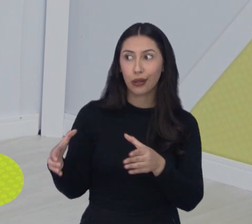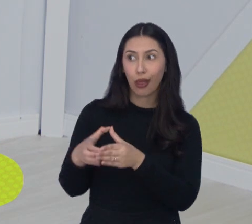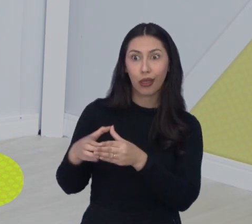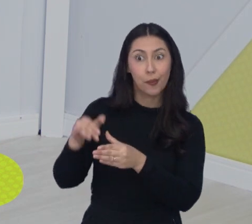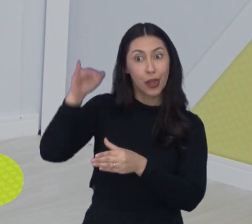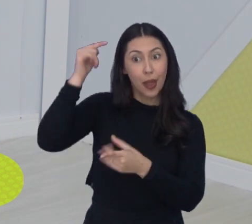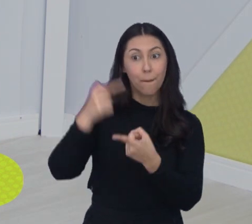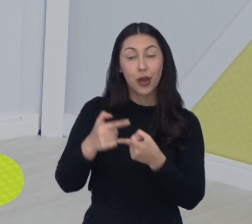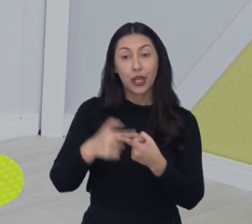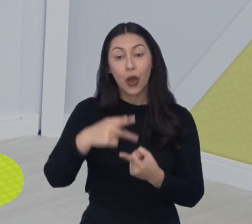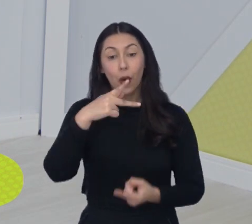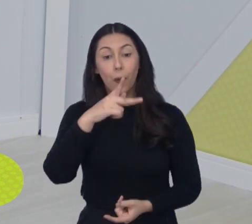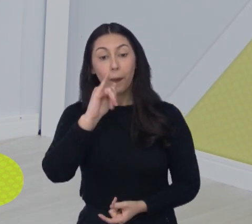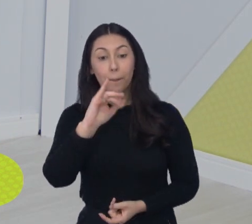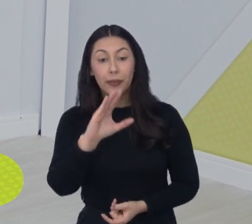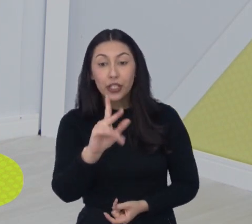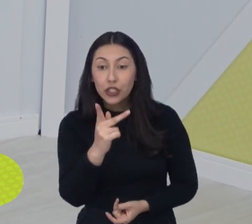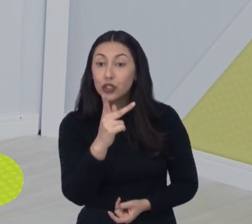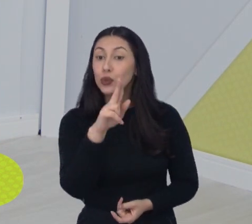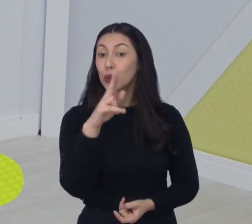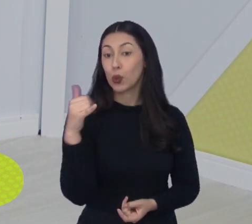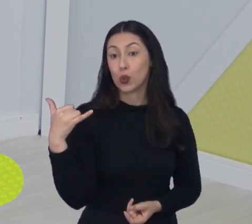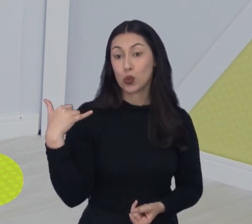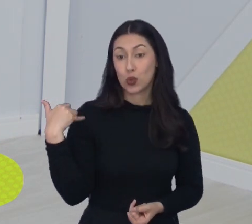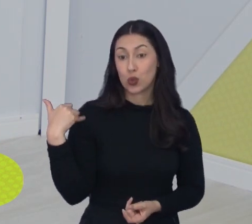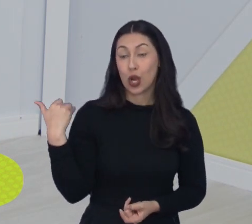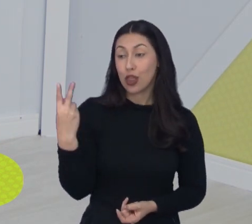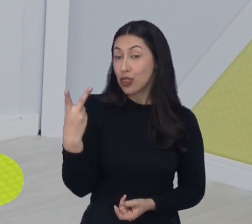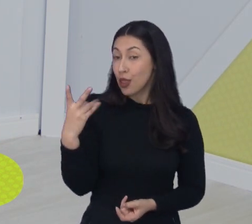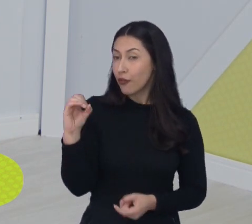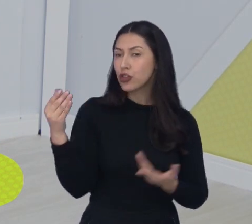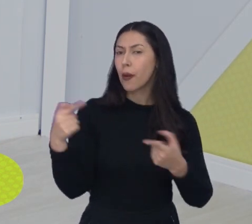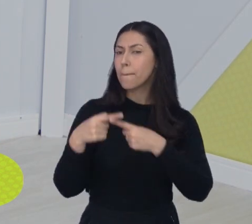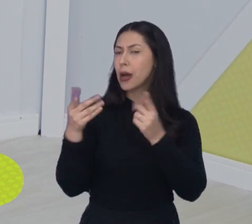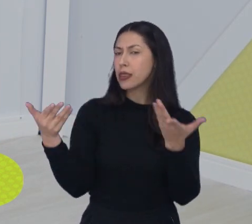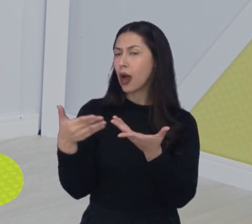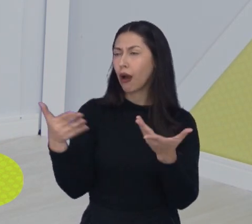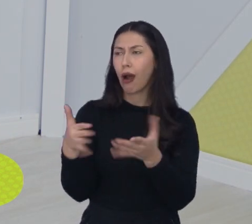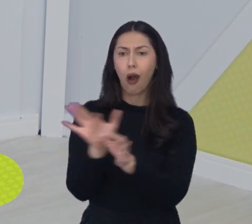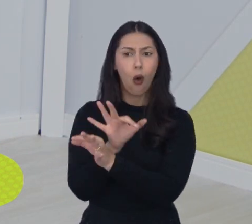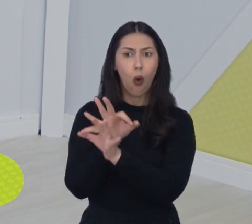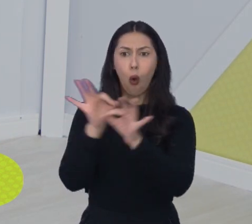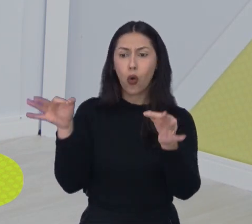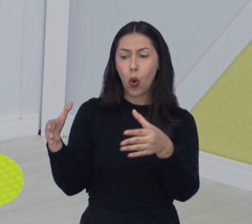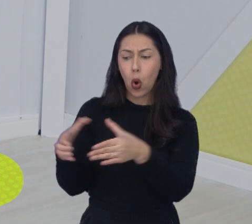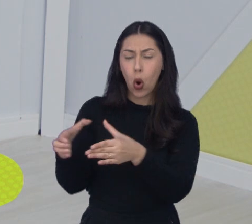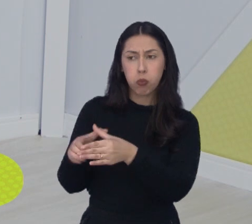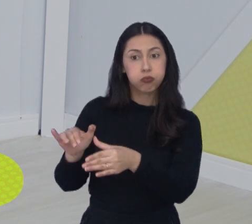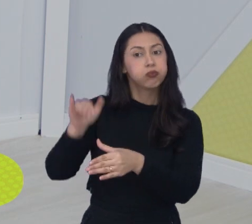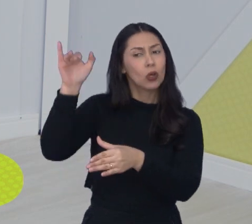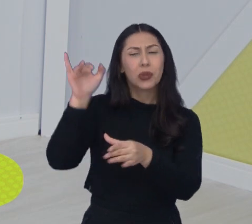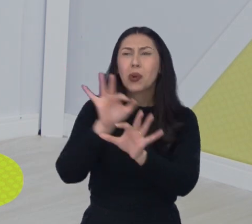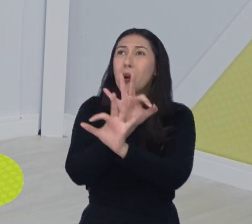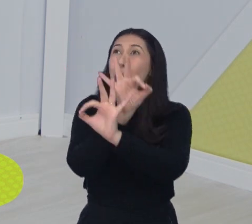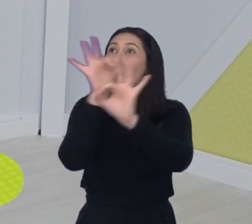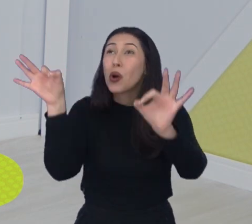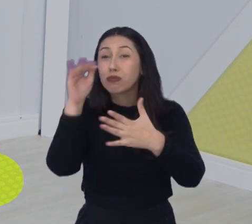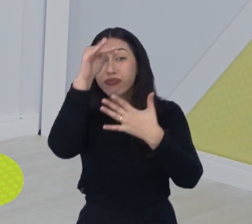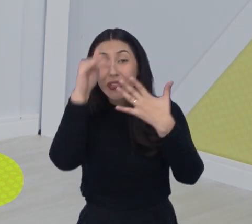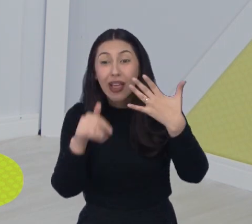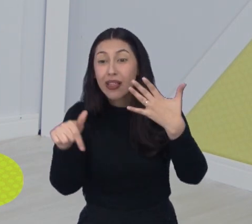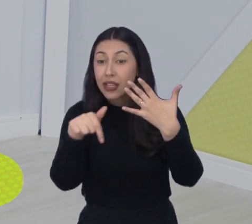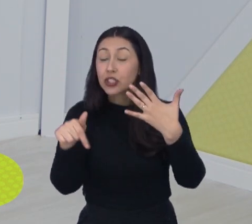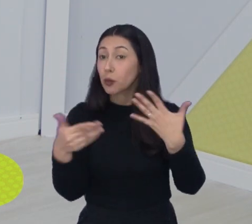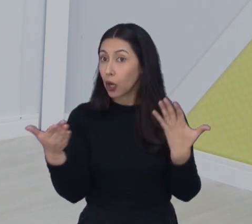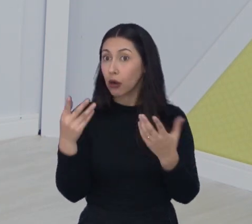Pichu, que era técnico do Sub-20, e está dando muito bem a conta do recado lá com o time adulto. Está bem demais. Sétimo colocado. Aliás, vamos dar